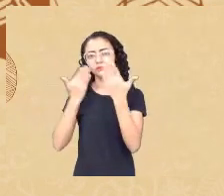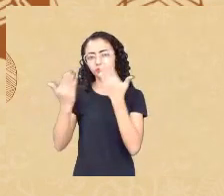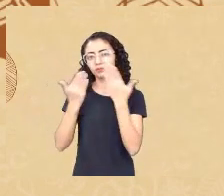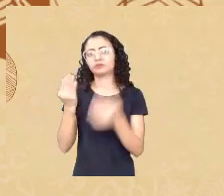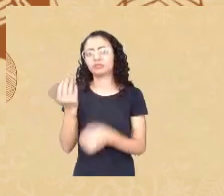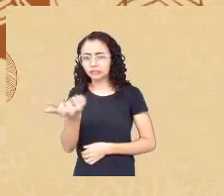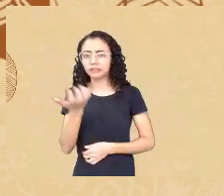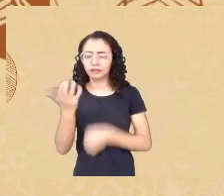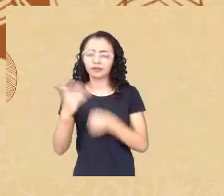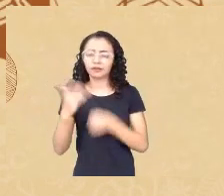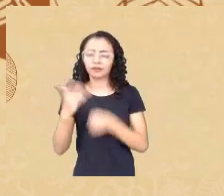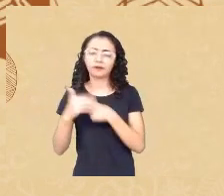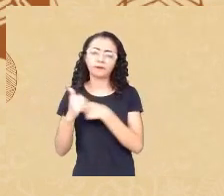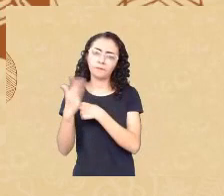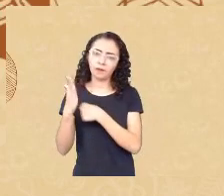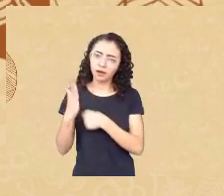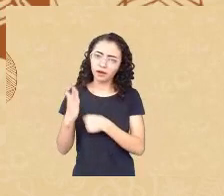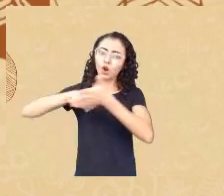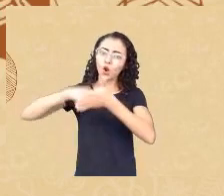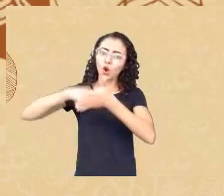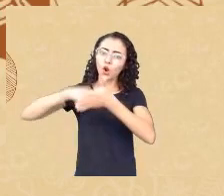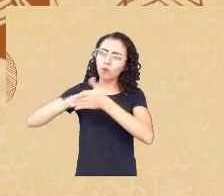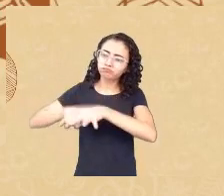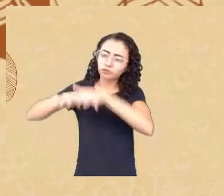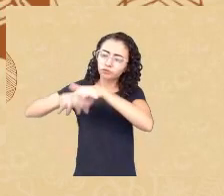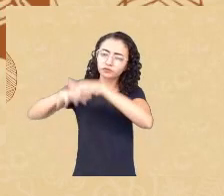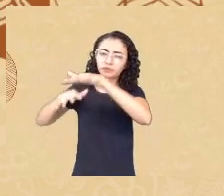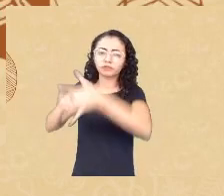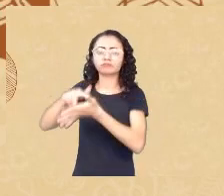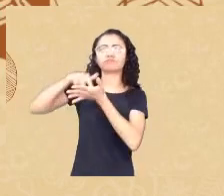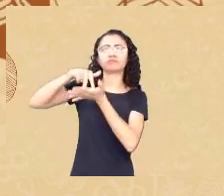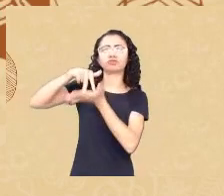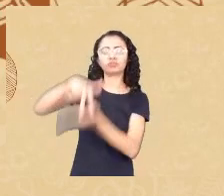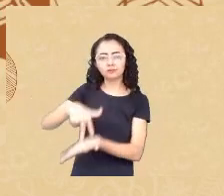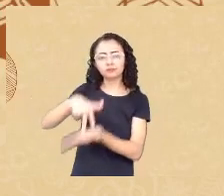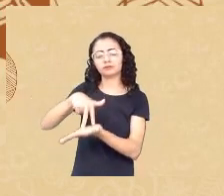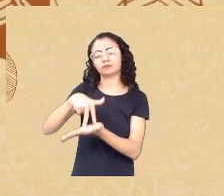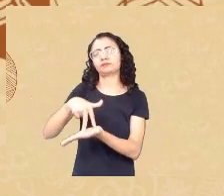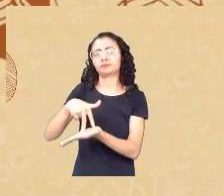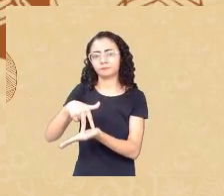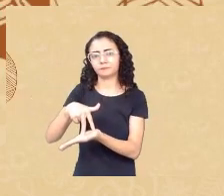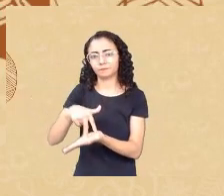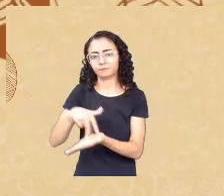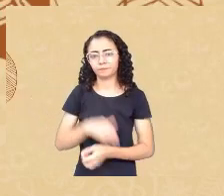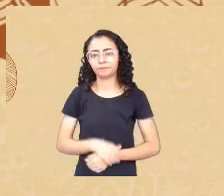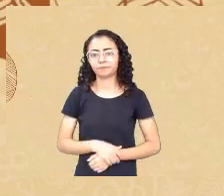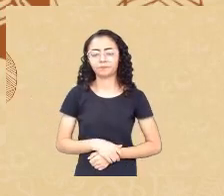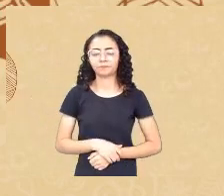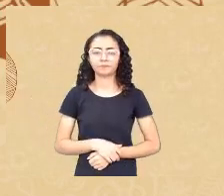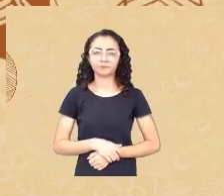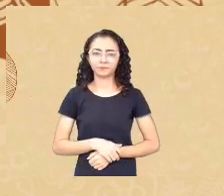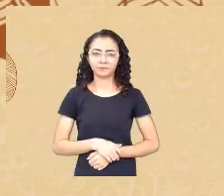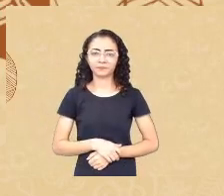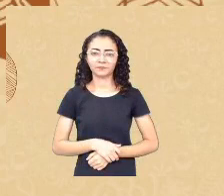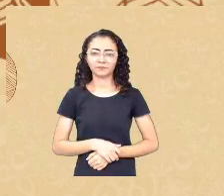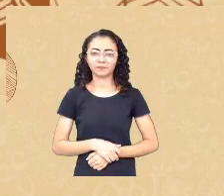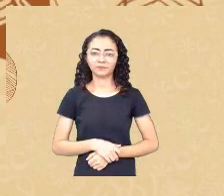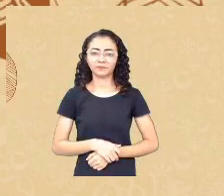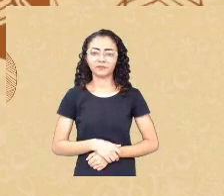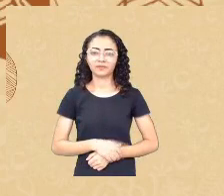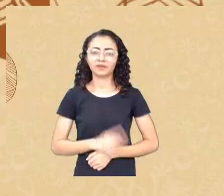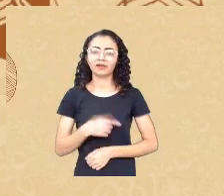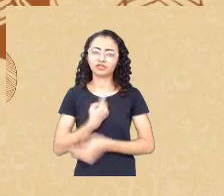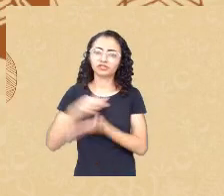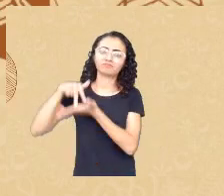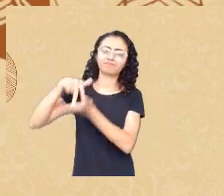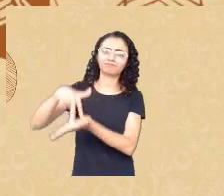resistências mesmo e de insistências né na verdade é mais a gente já resistiu bastante e agora a gente